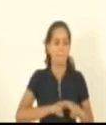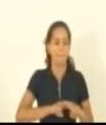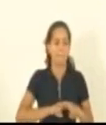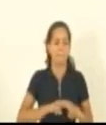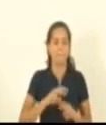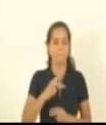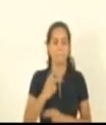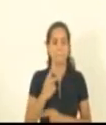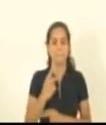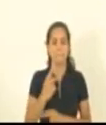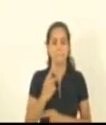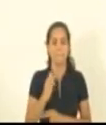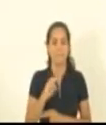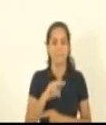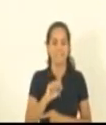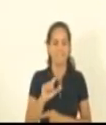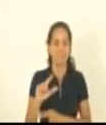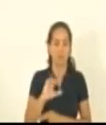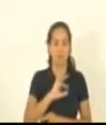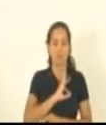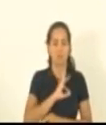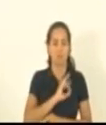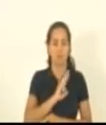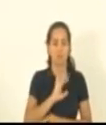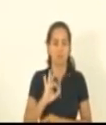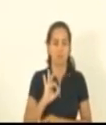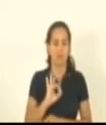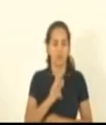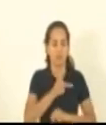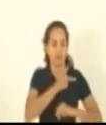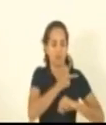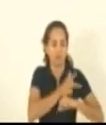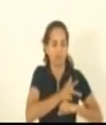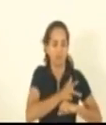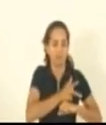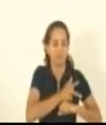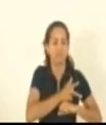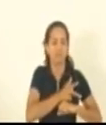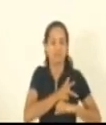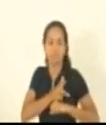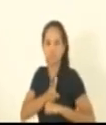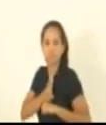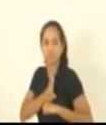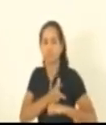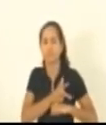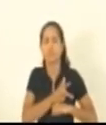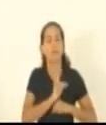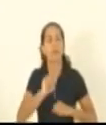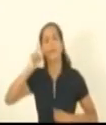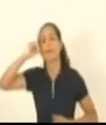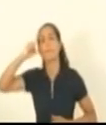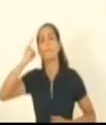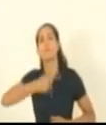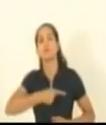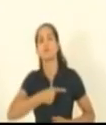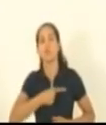penal do Espírito Santo que será colocada por ordem do governador e eu quero colocar bem claro aqui